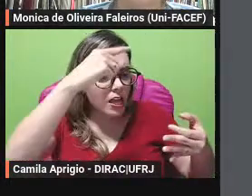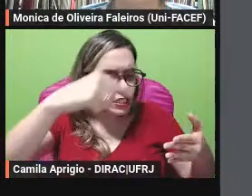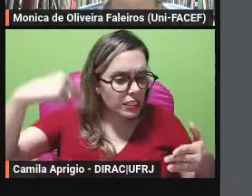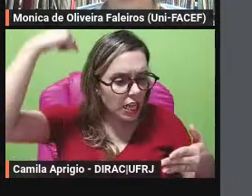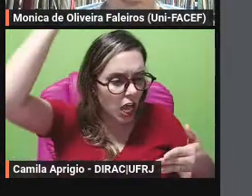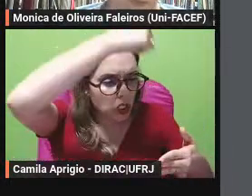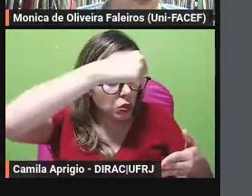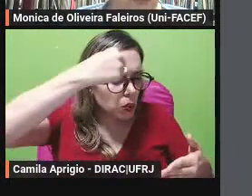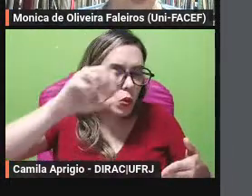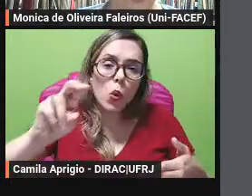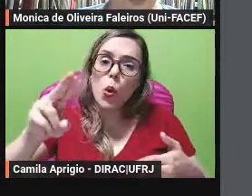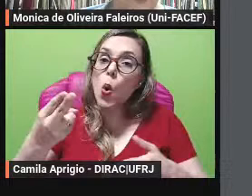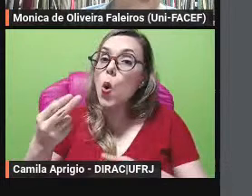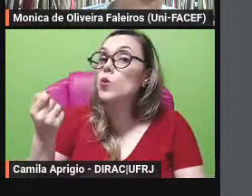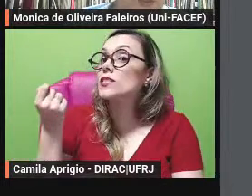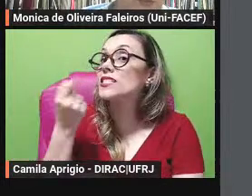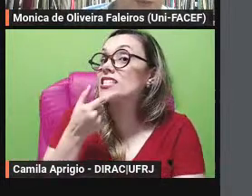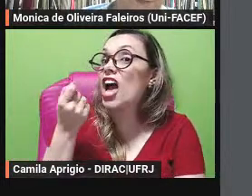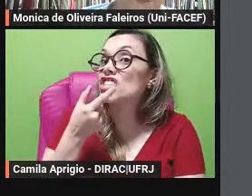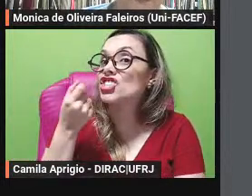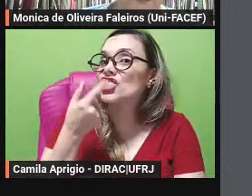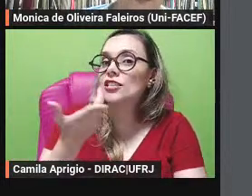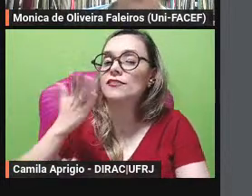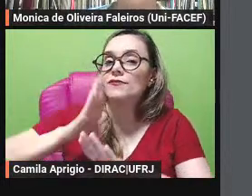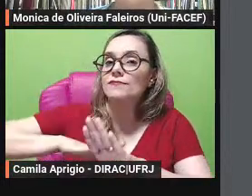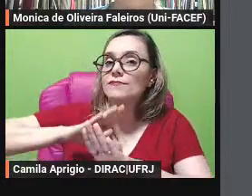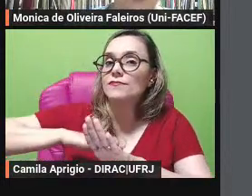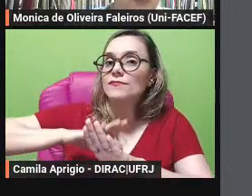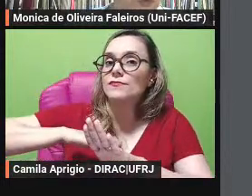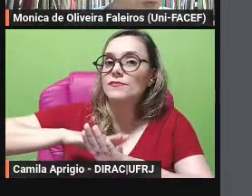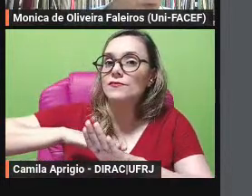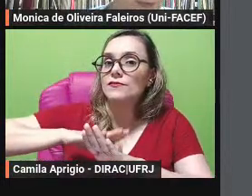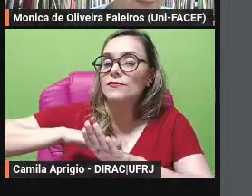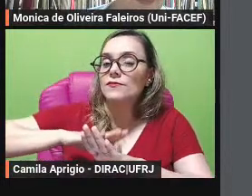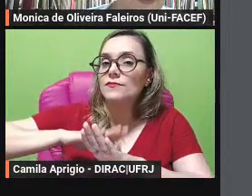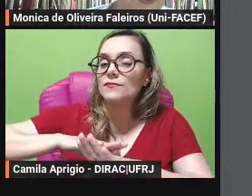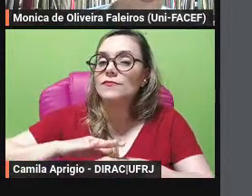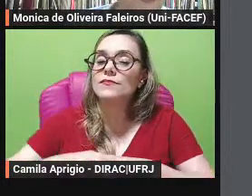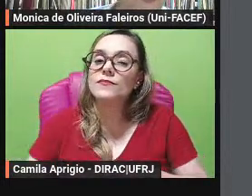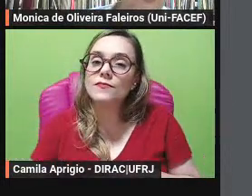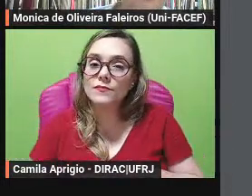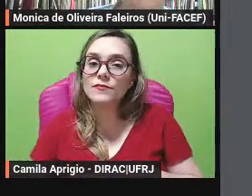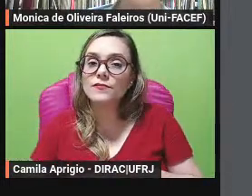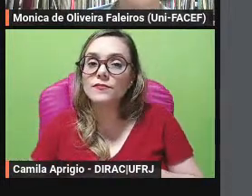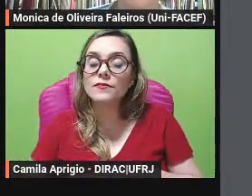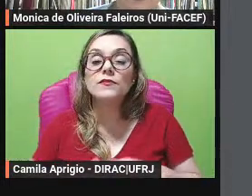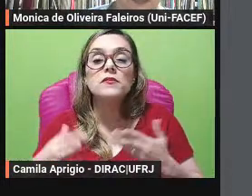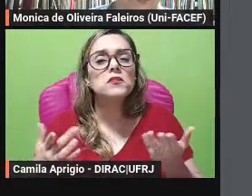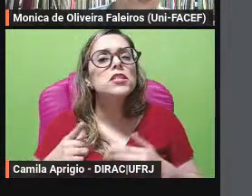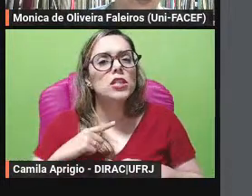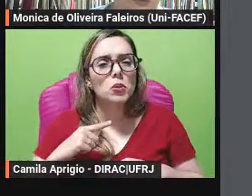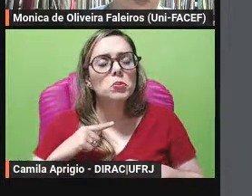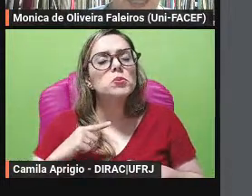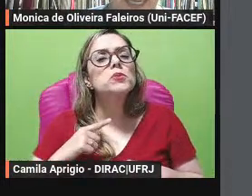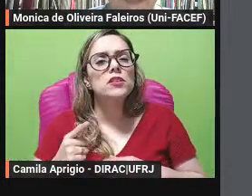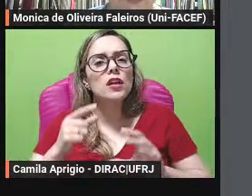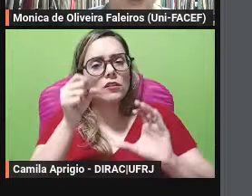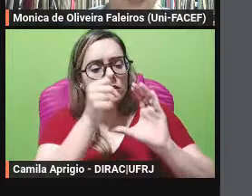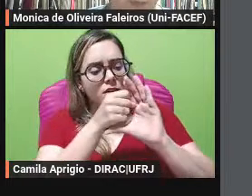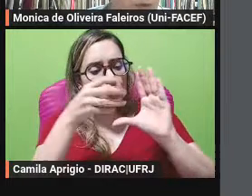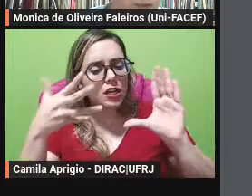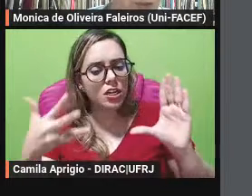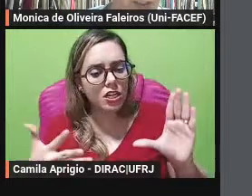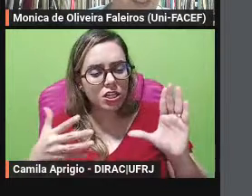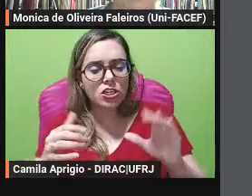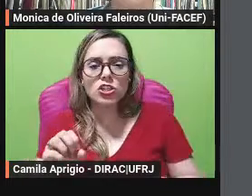penso que no texto de Milor observamos todas essas características e ainda o tom de piada